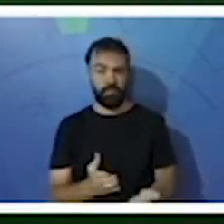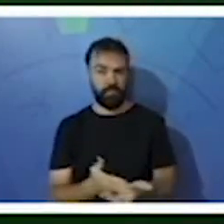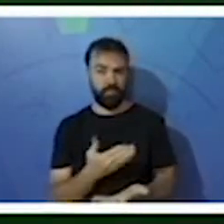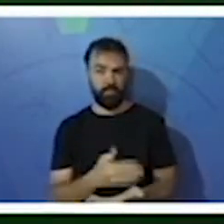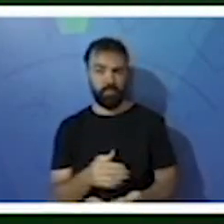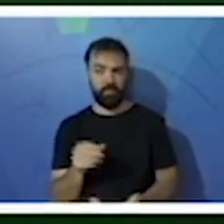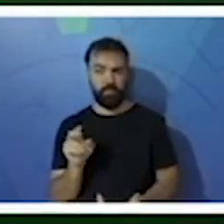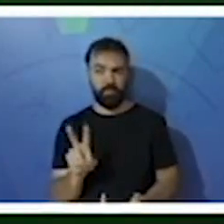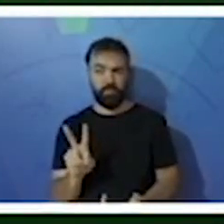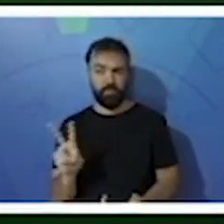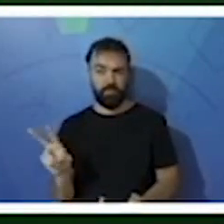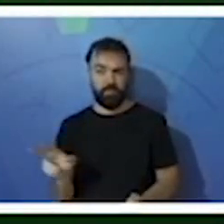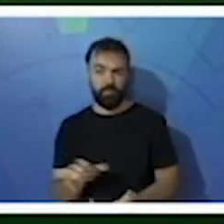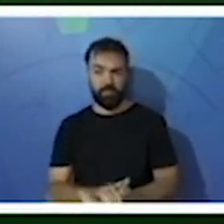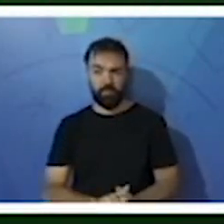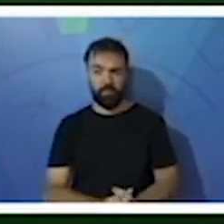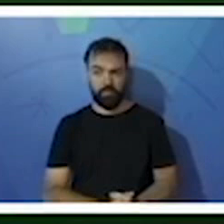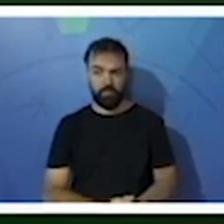222.